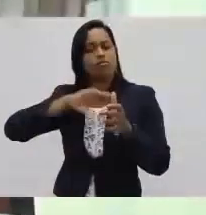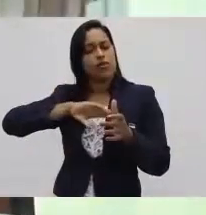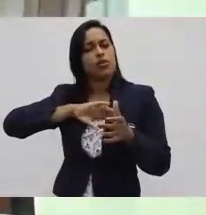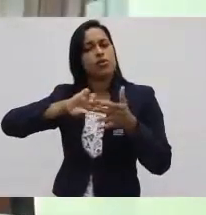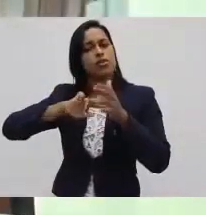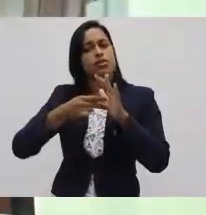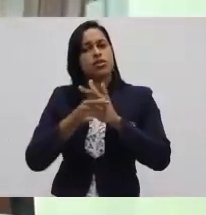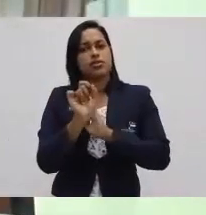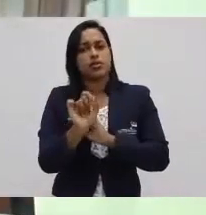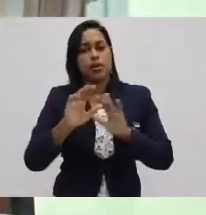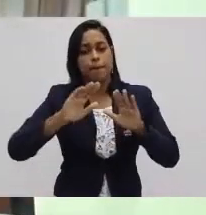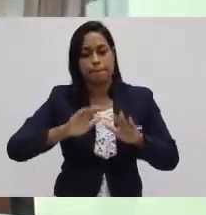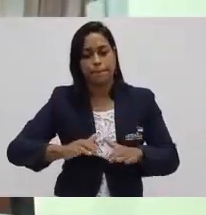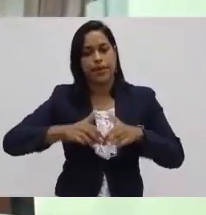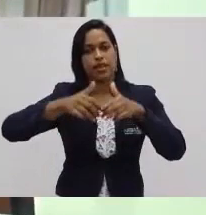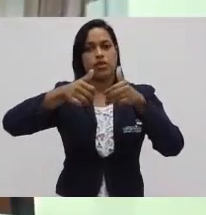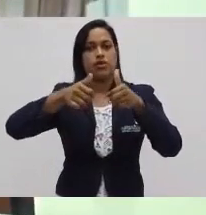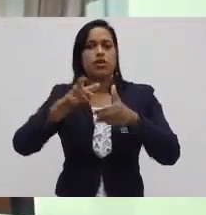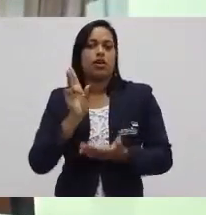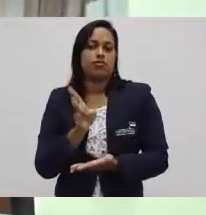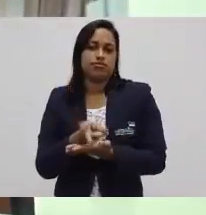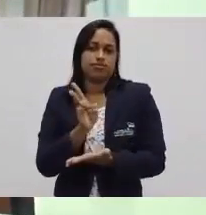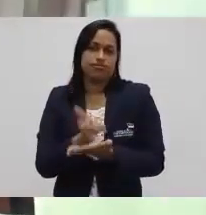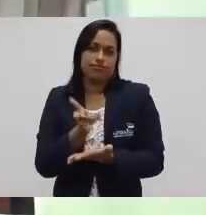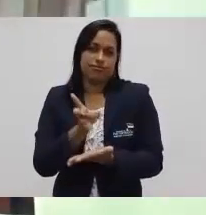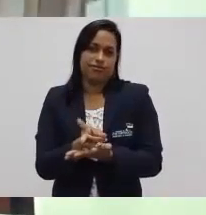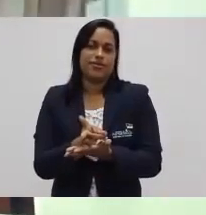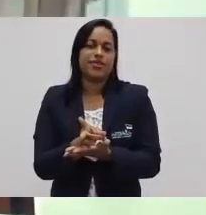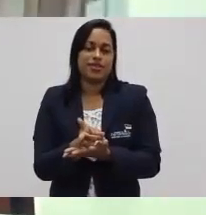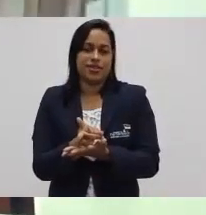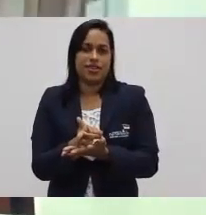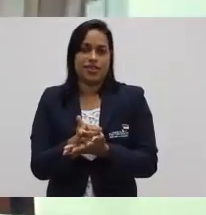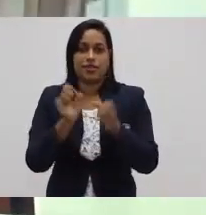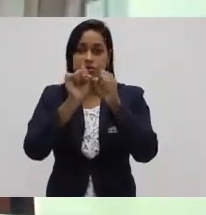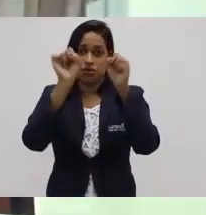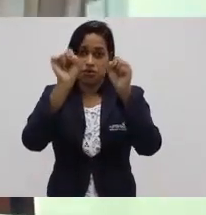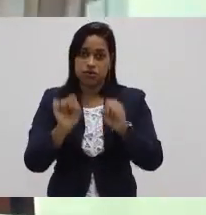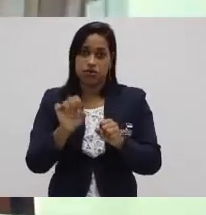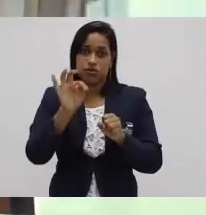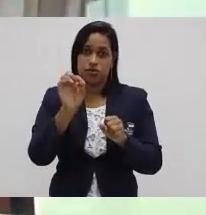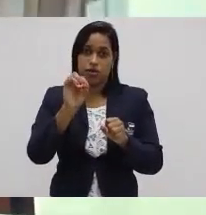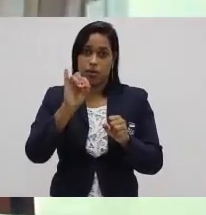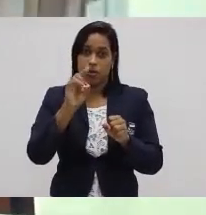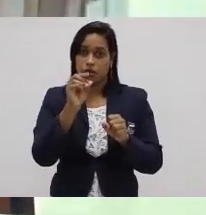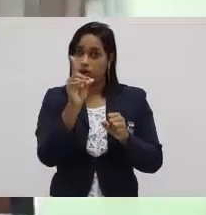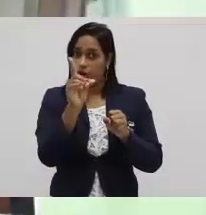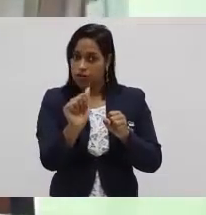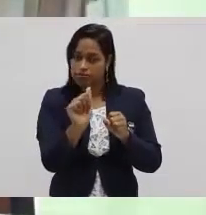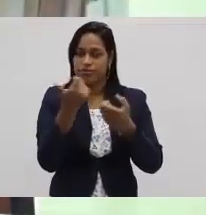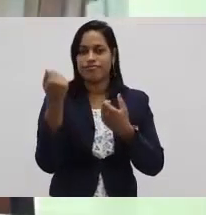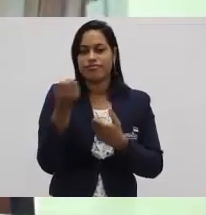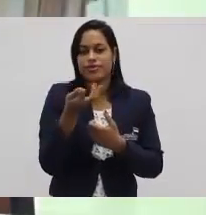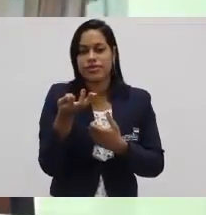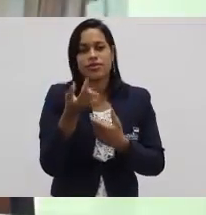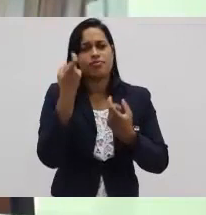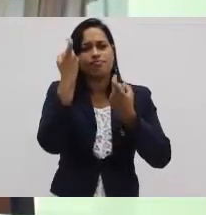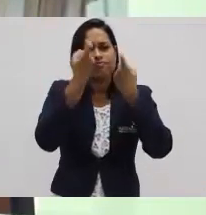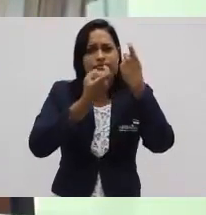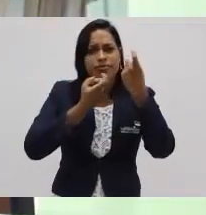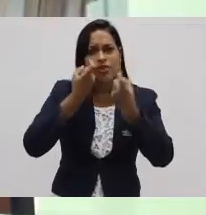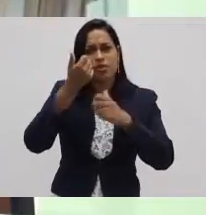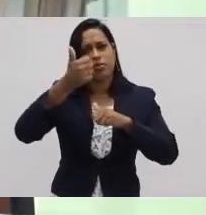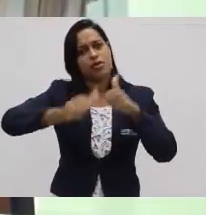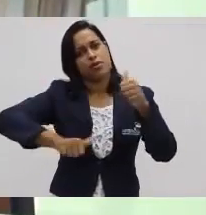melhoria contínua. No sistema Toyota de produção, há uma preocupação muito grande com a qualidade dos produtos e